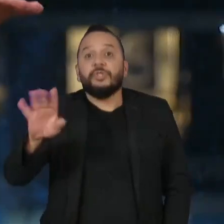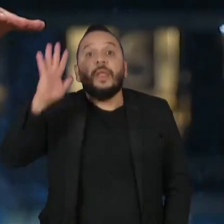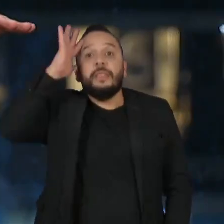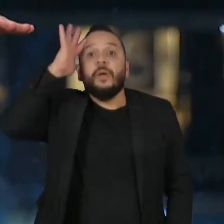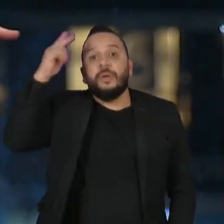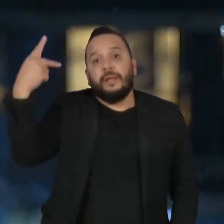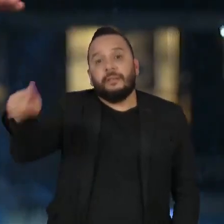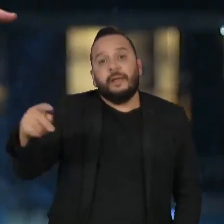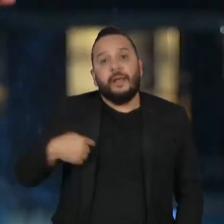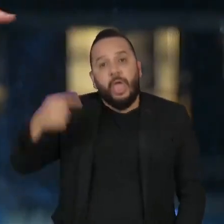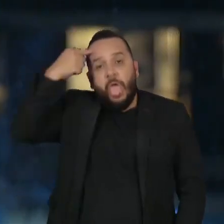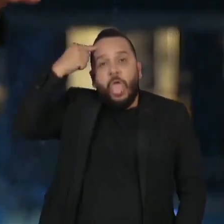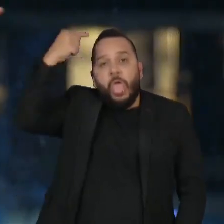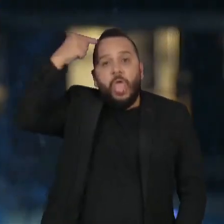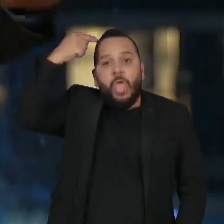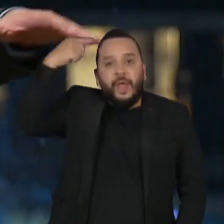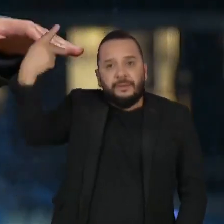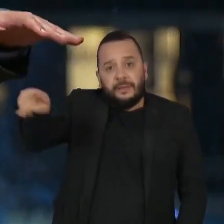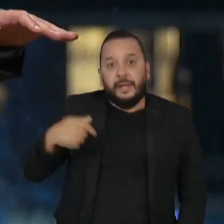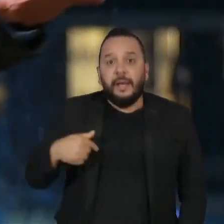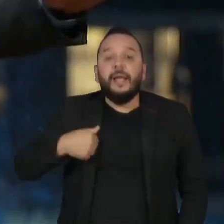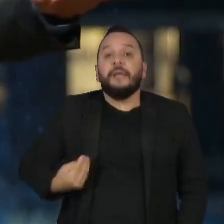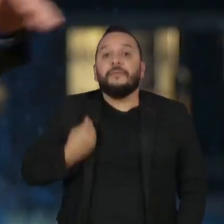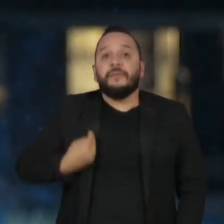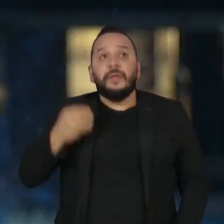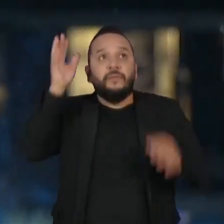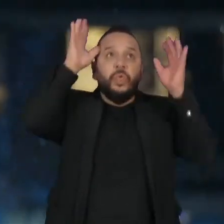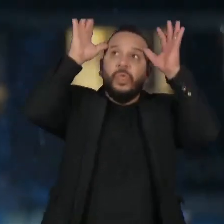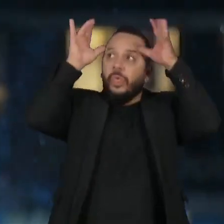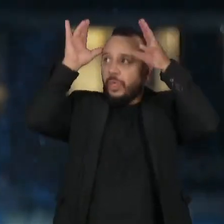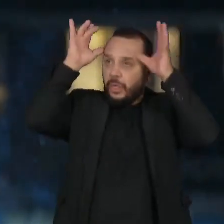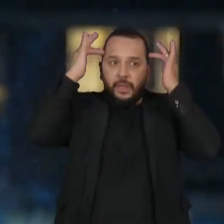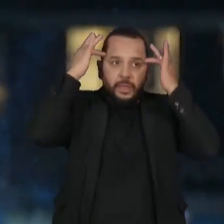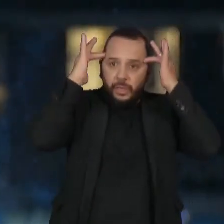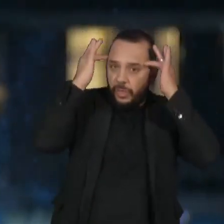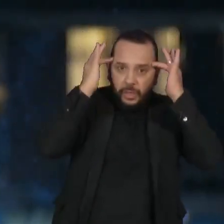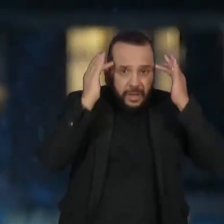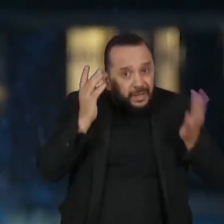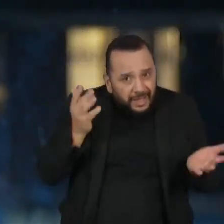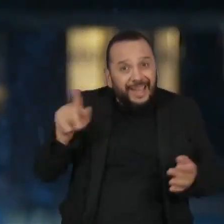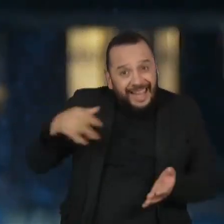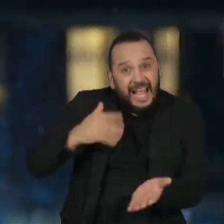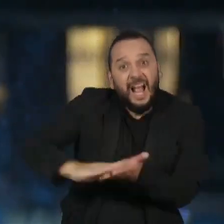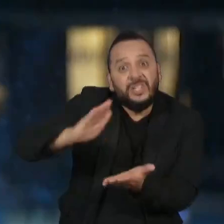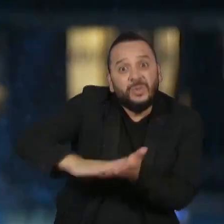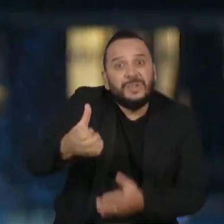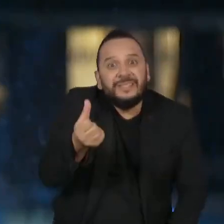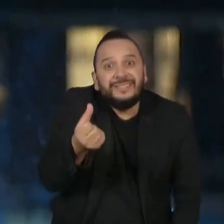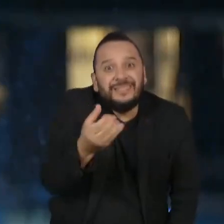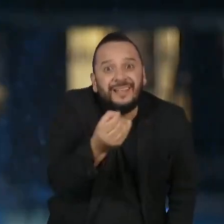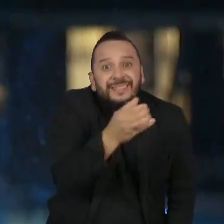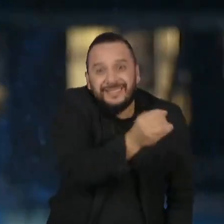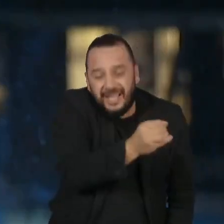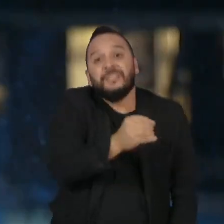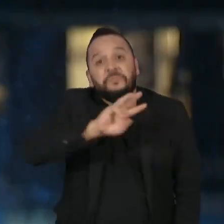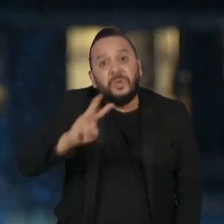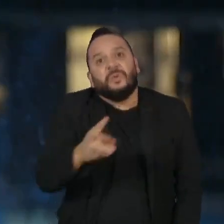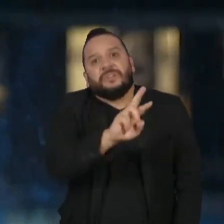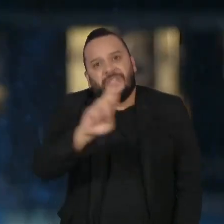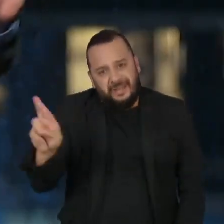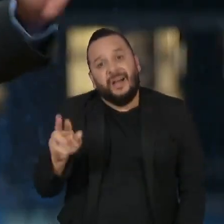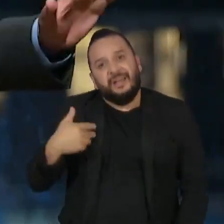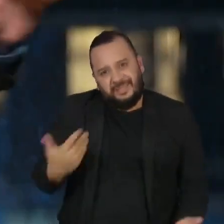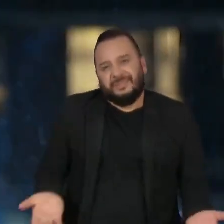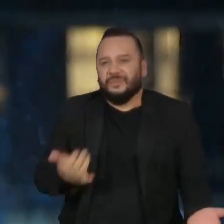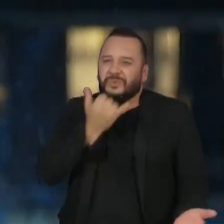cabeça do Ricardo Nunes. Ele vive num mundo da fantasia, da propaganda, que ele gastou 600 milhões de reais do nosso dinheiro para criar uma realidade